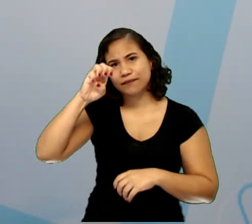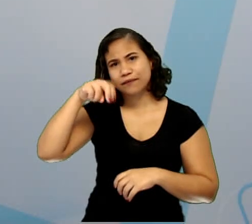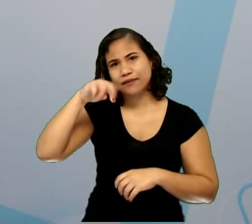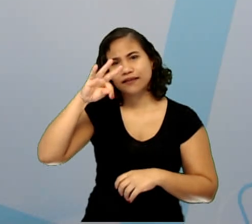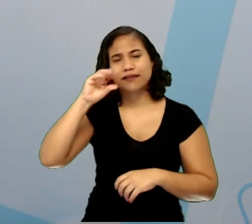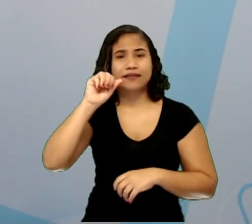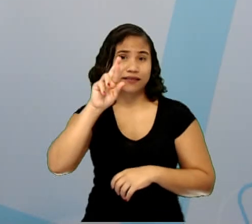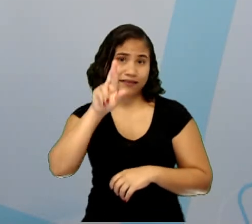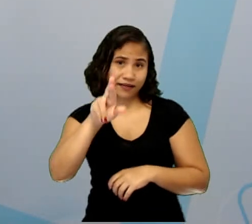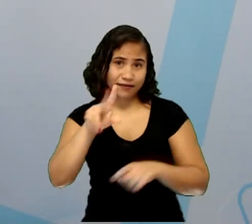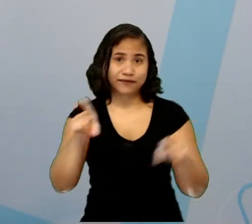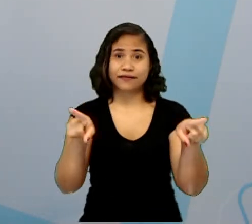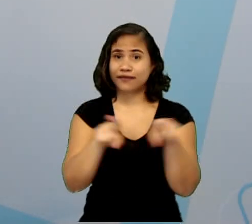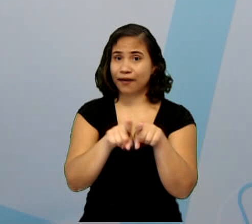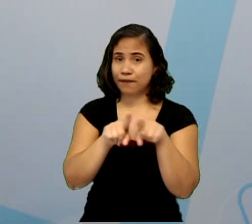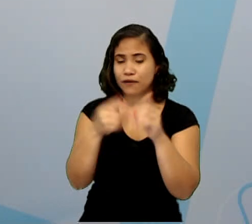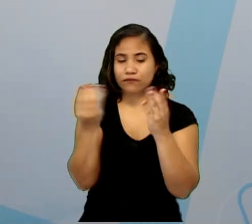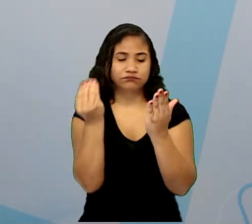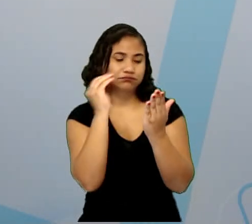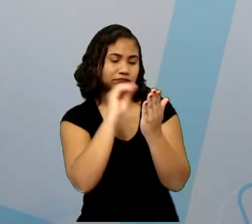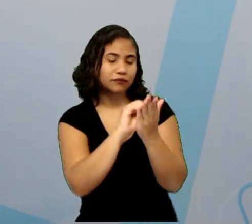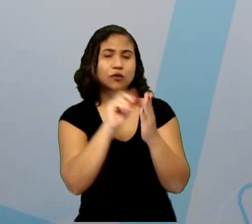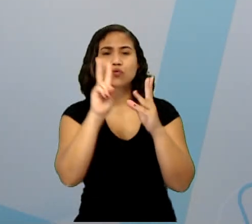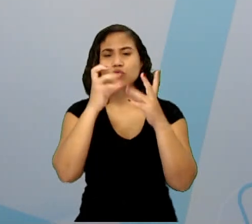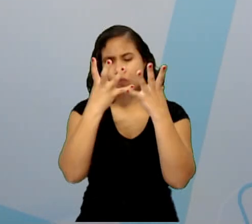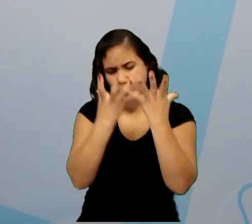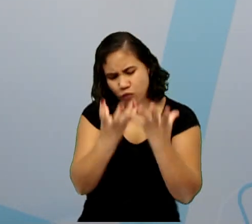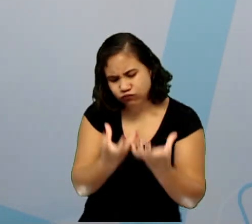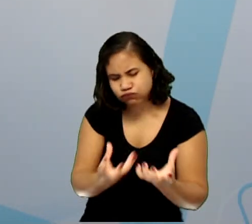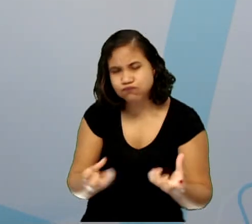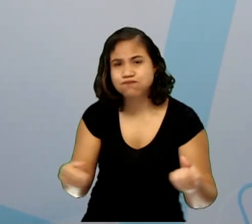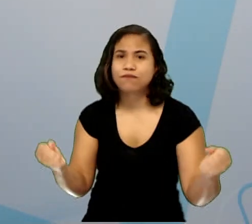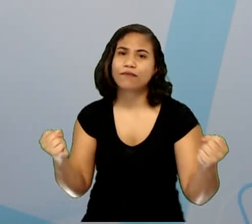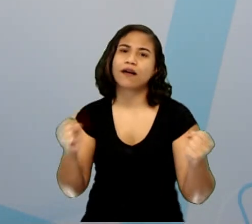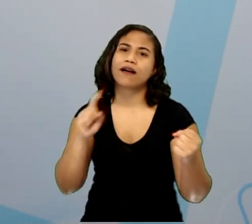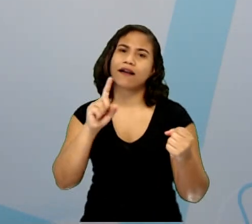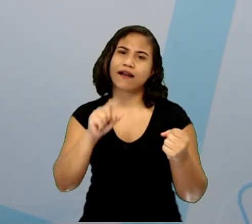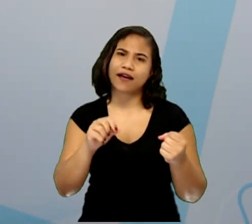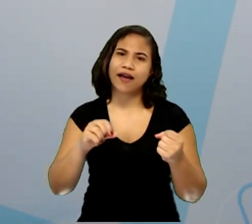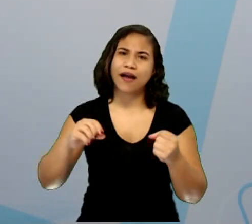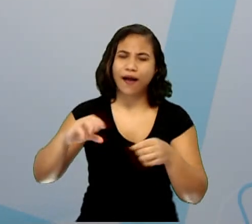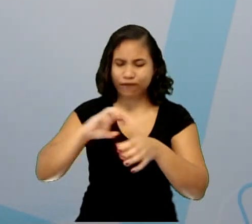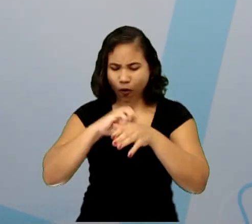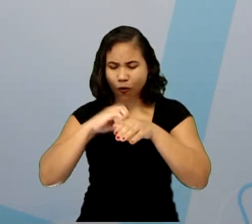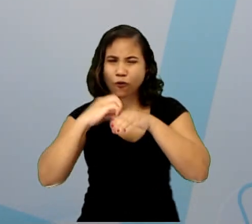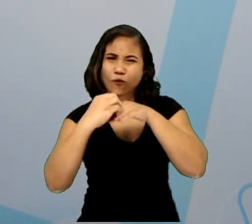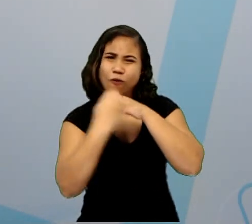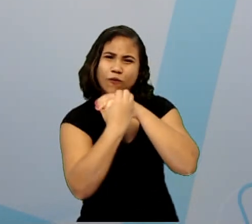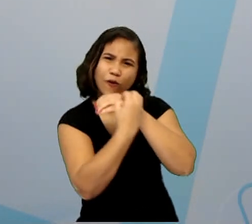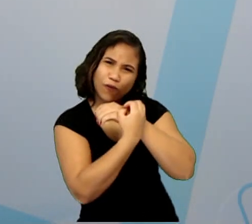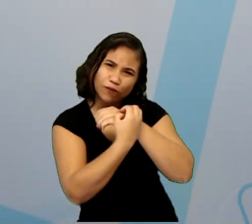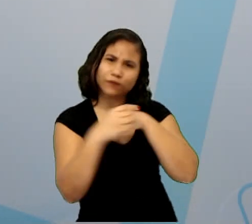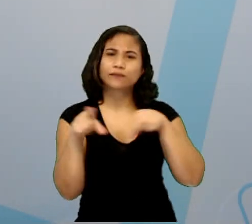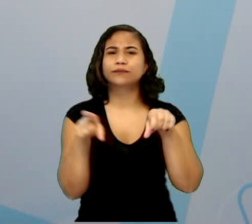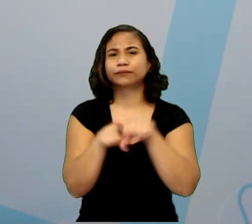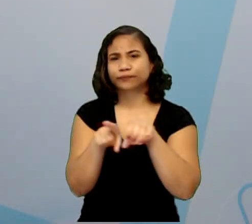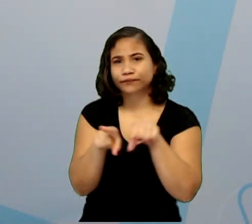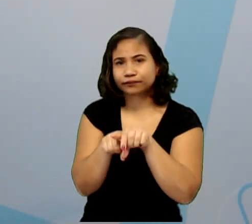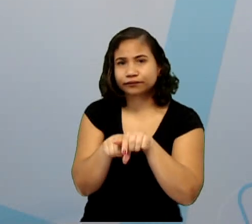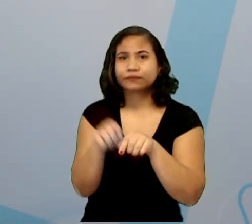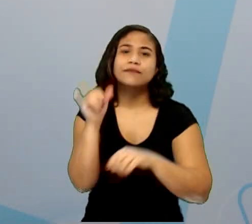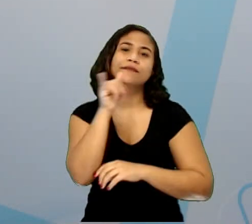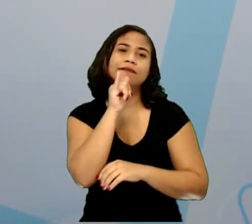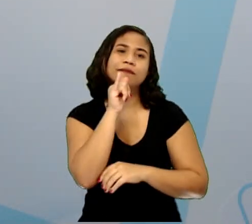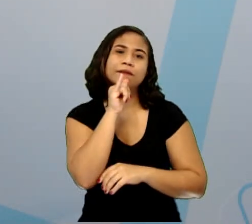Coloque também sobre os decompositores, que são as bactérias e os fungos, como nesse